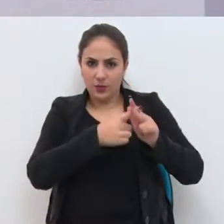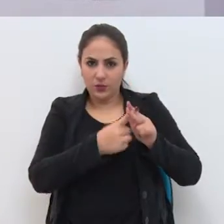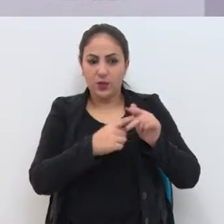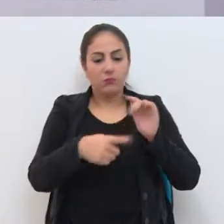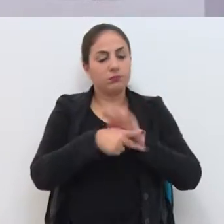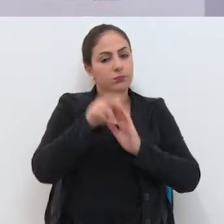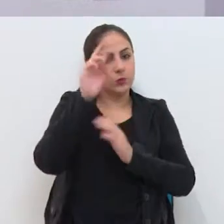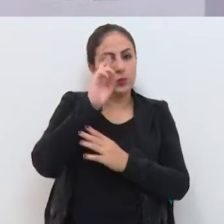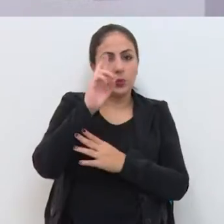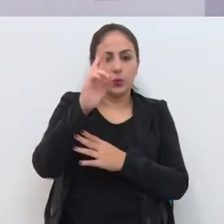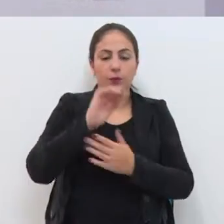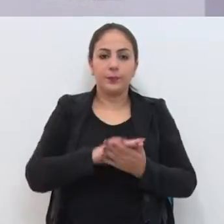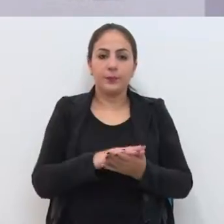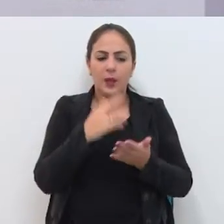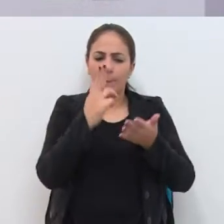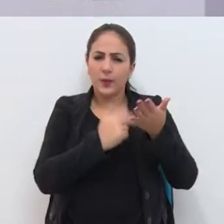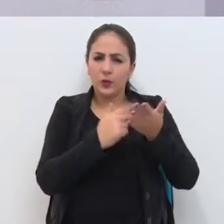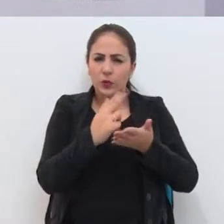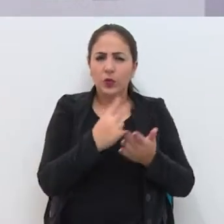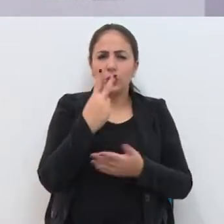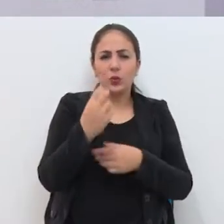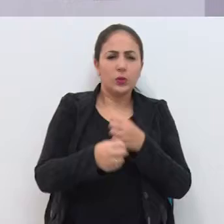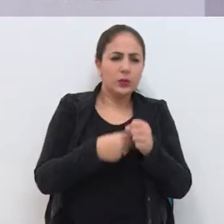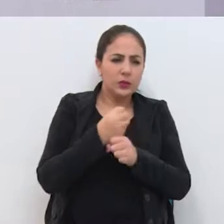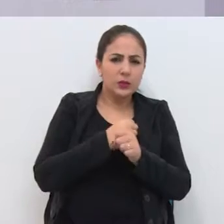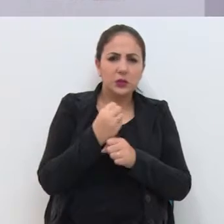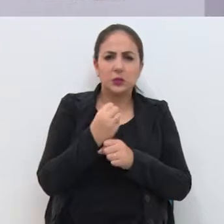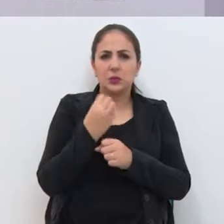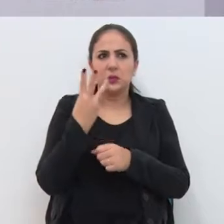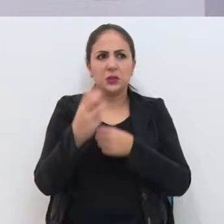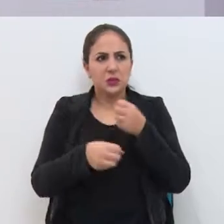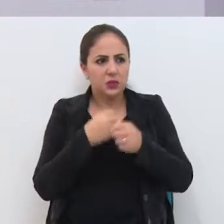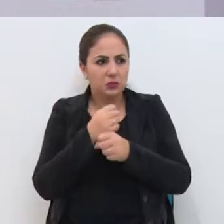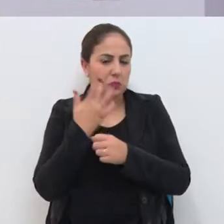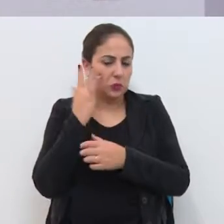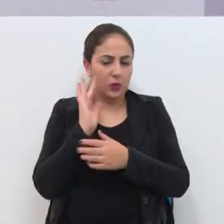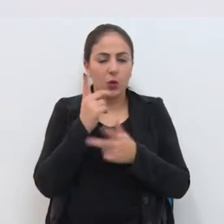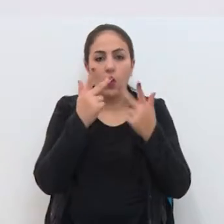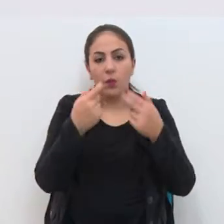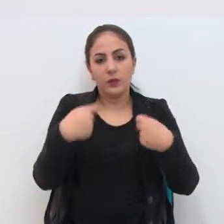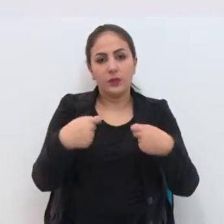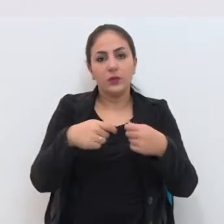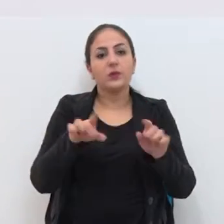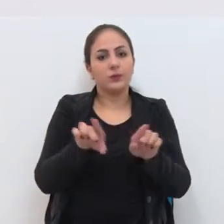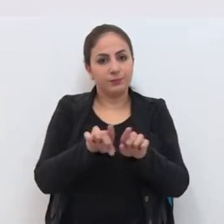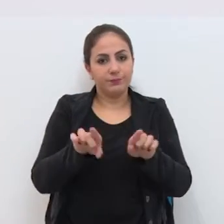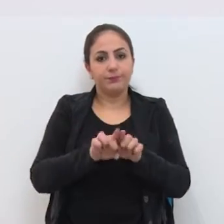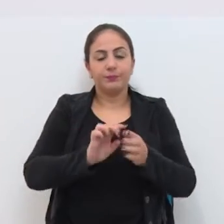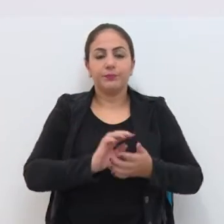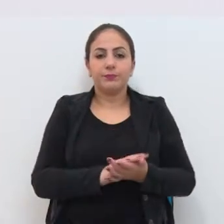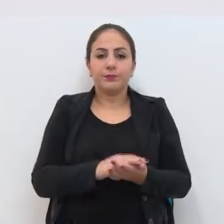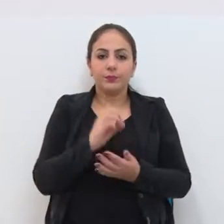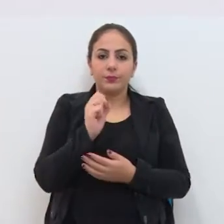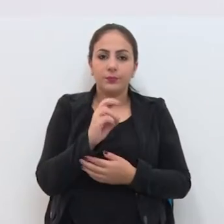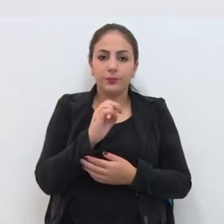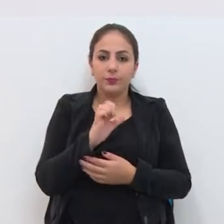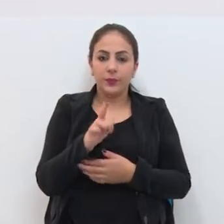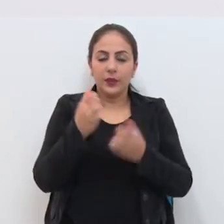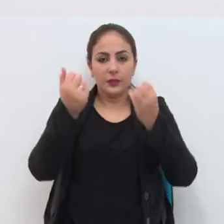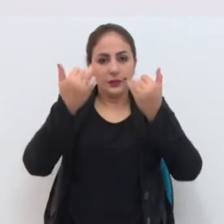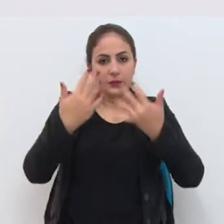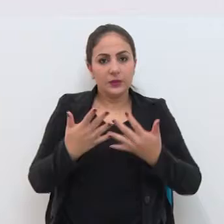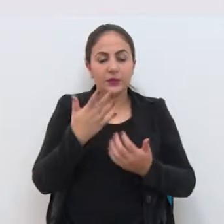pintura de dois, dois anos e meio, três anos, conforme necessário, também Saúl também explica que a lei